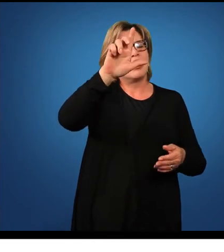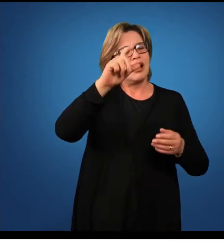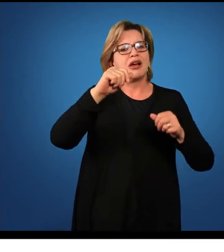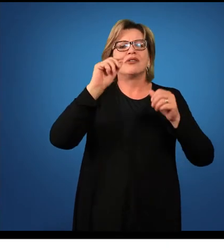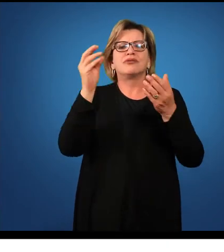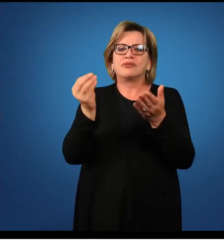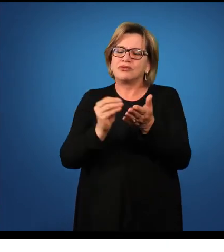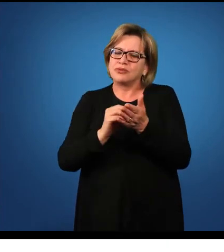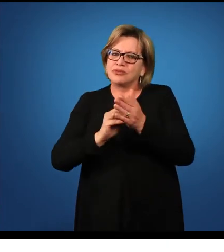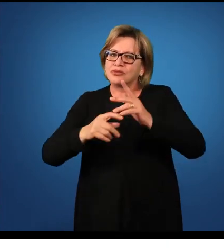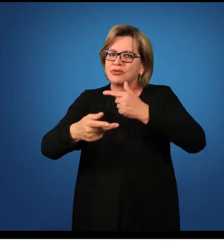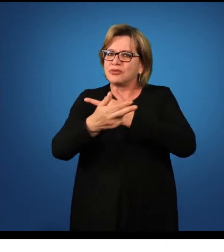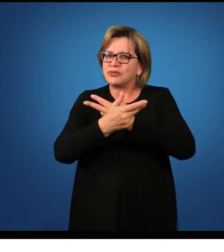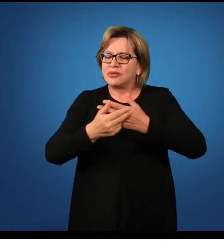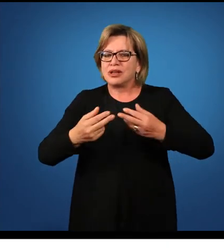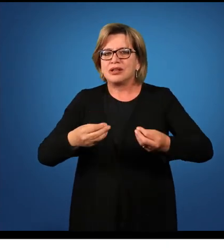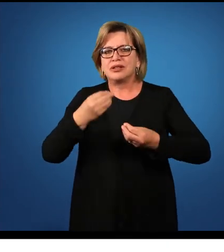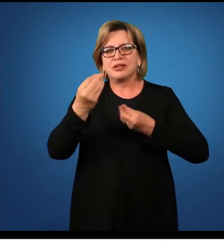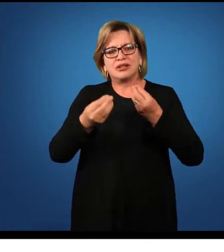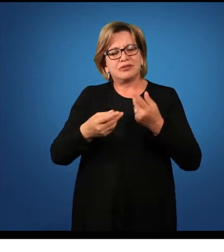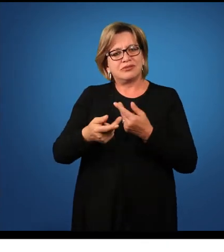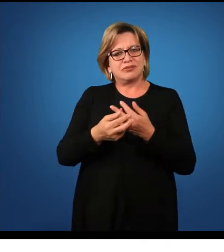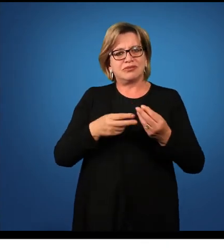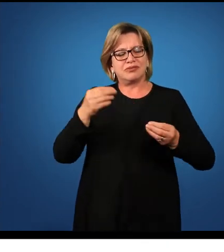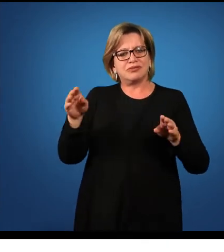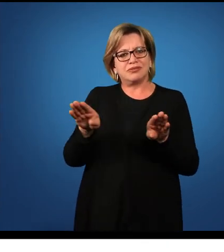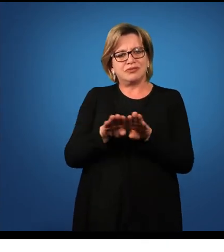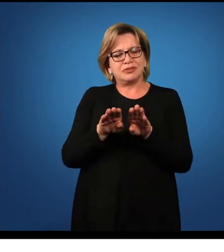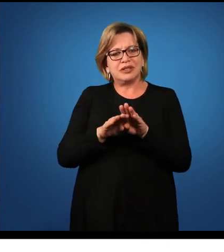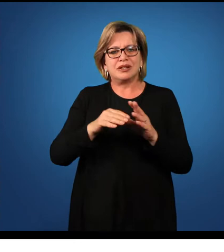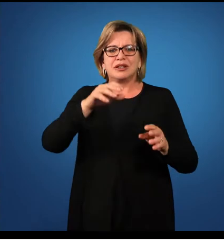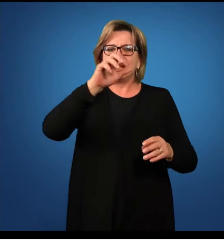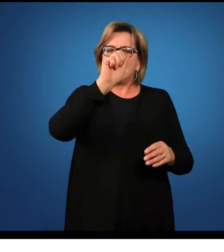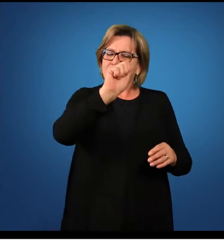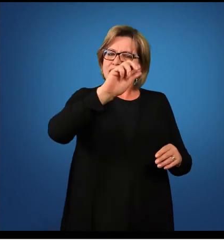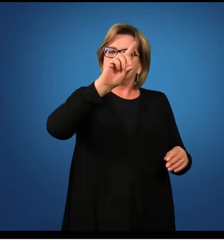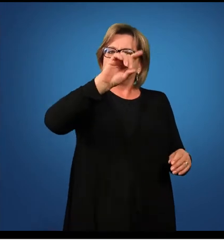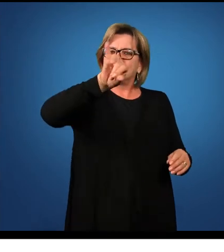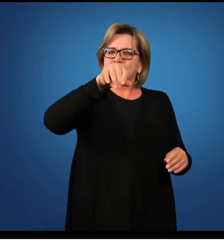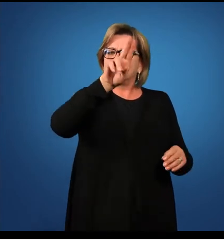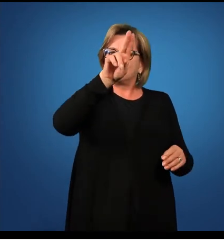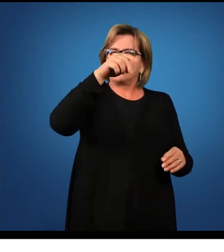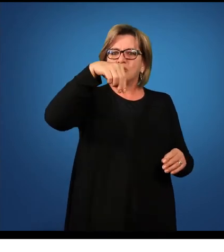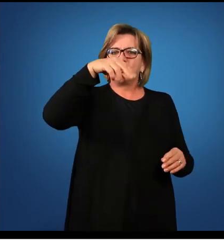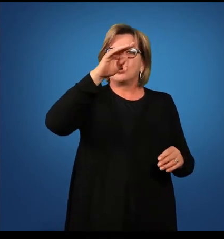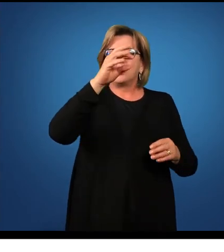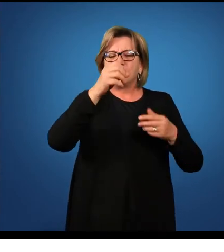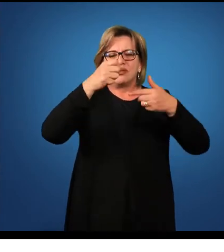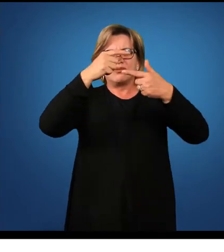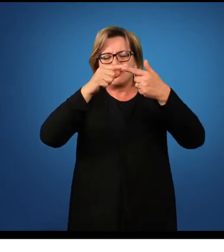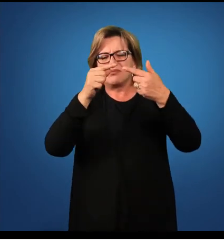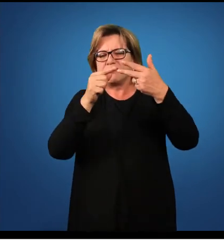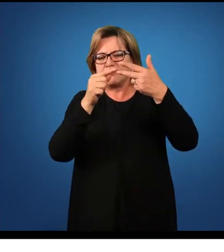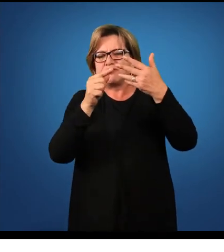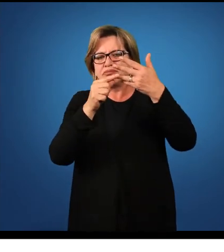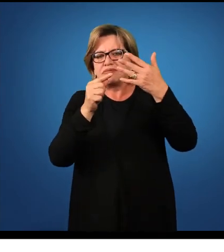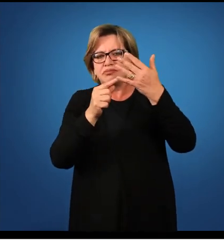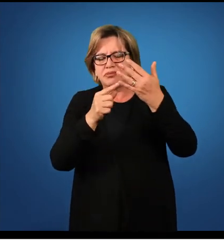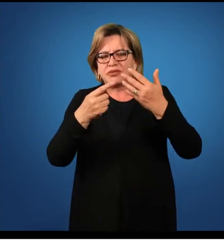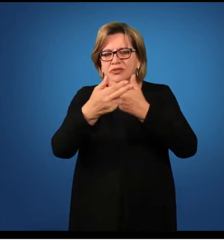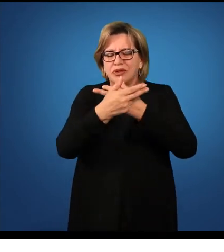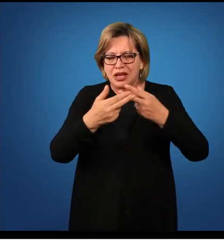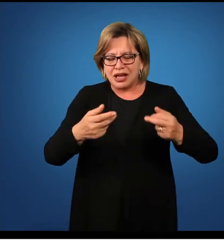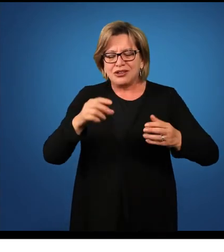adverbial de instrumento ou de meio, adjunto adverbial de causa, de tempo e de modo. Esses são os